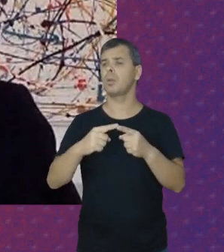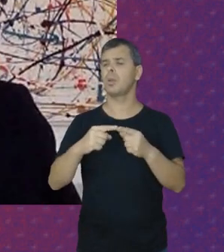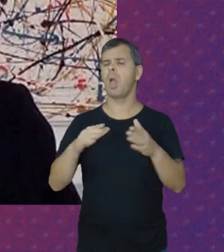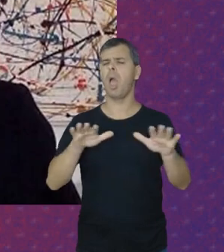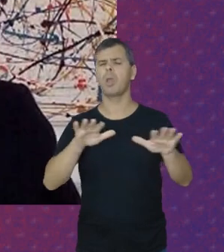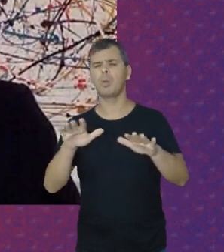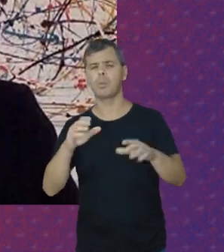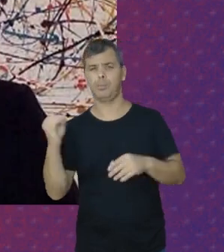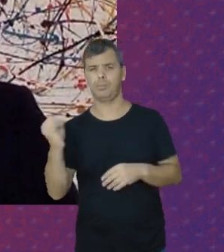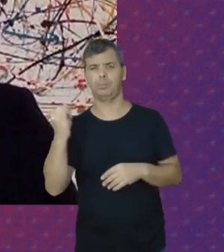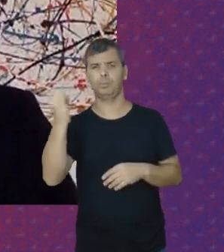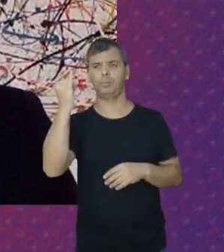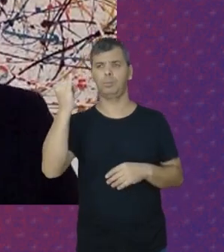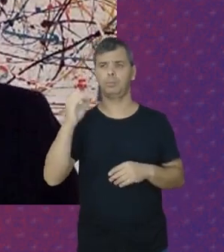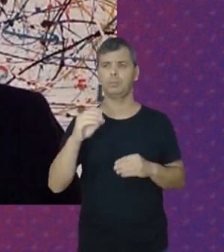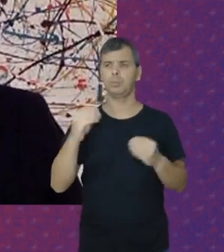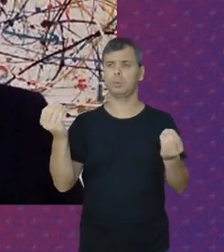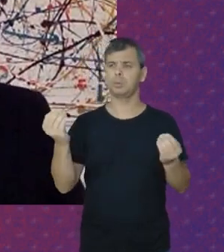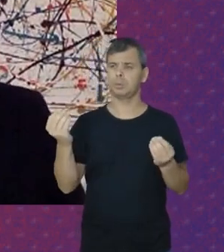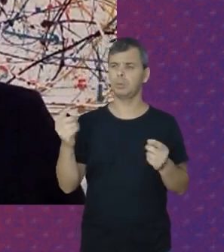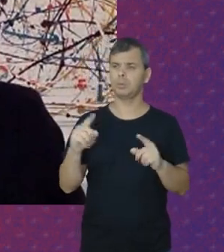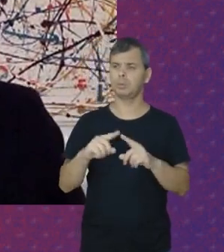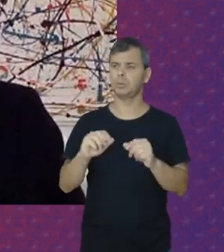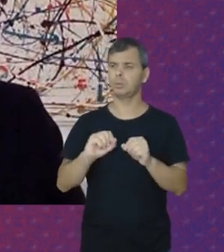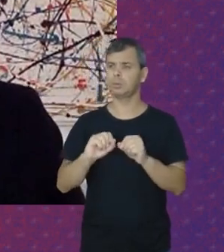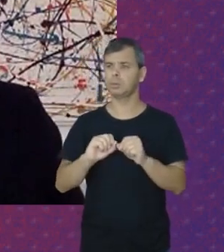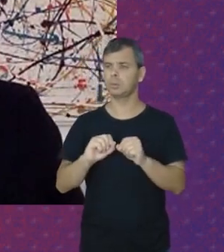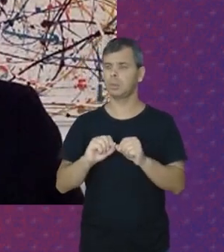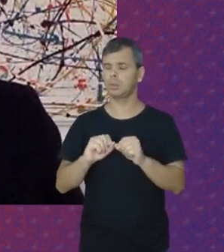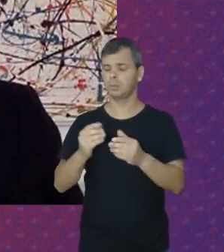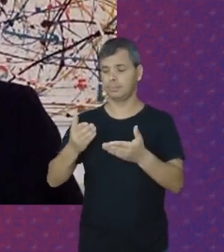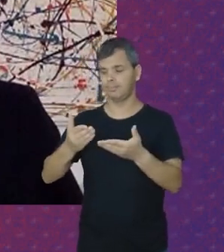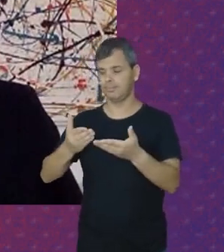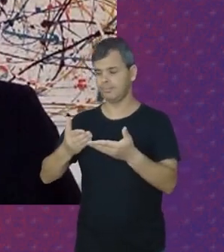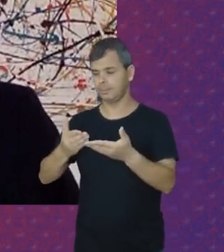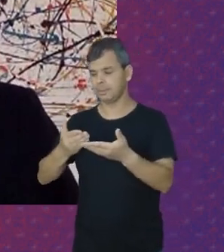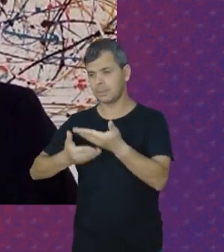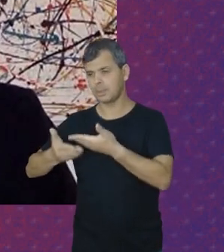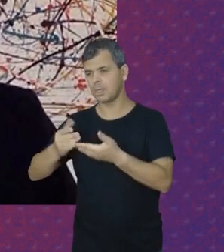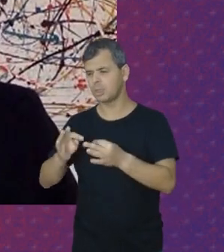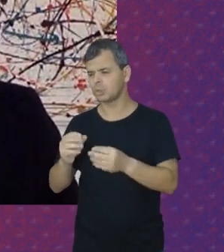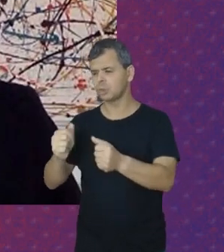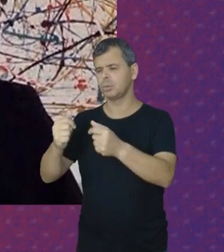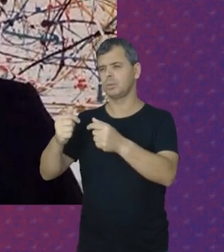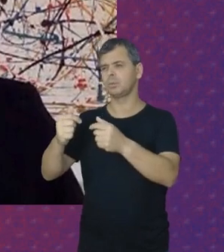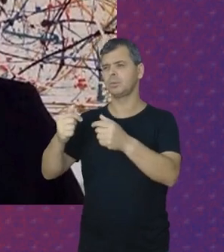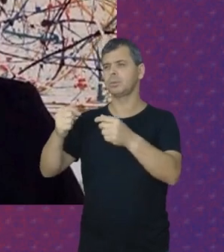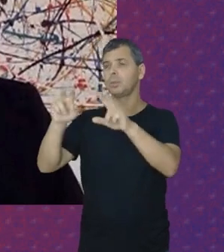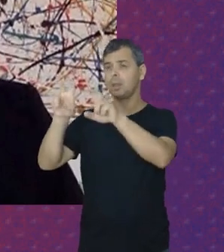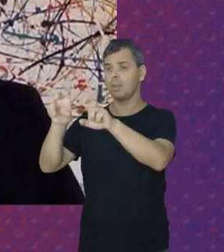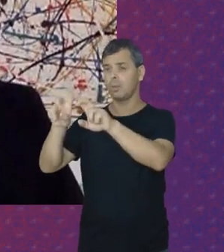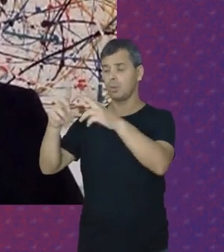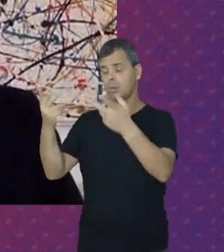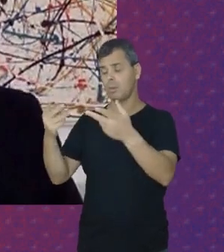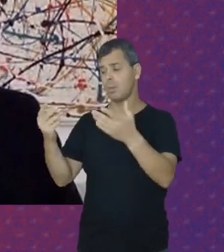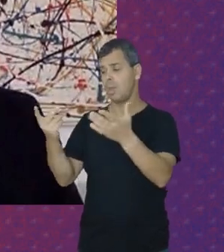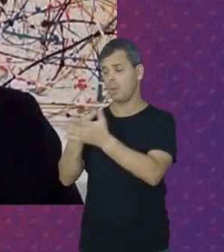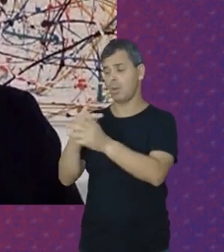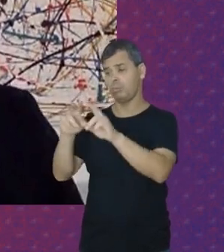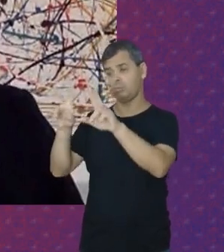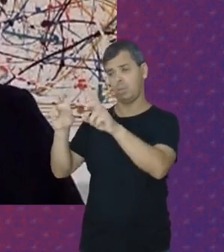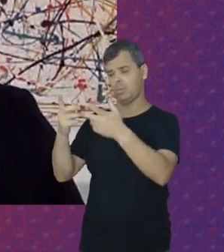momentos Importantes Sem pretensão De tratar De todos os pontos E de esgotar O assunto